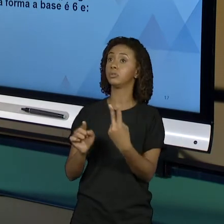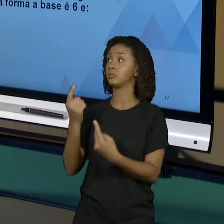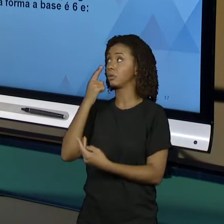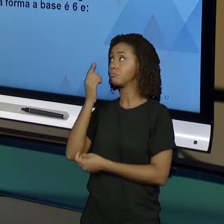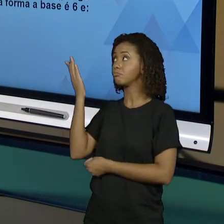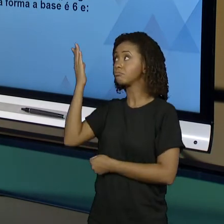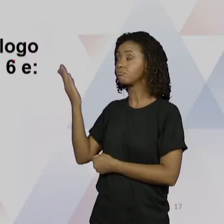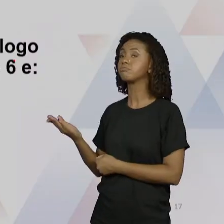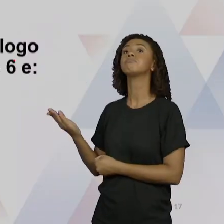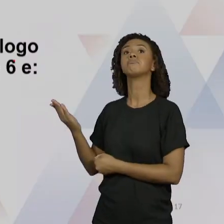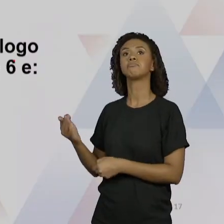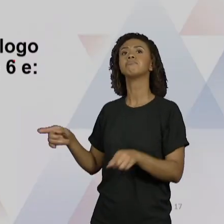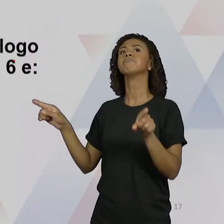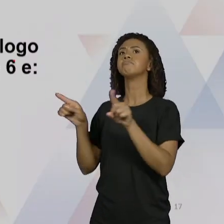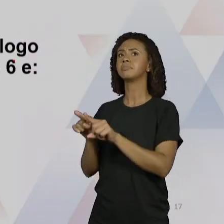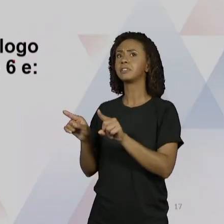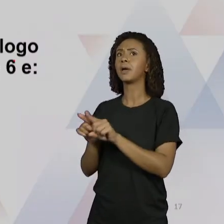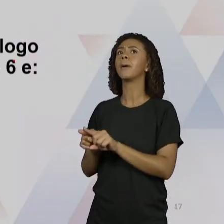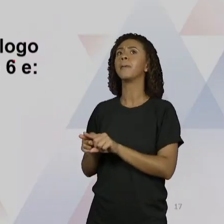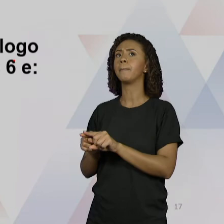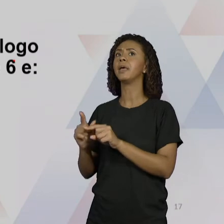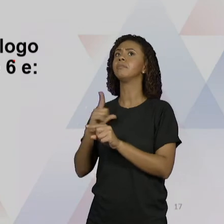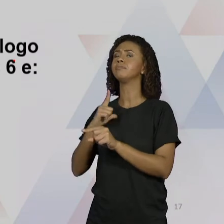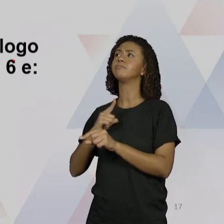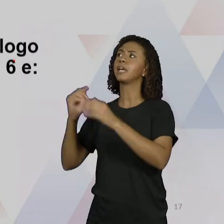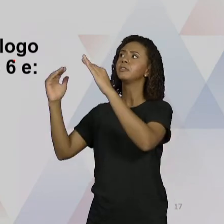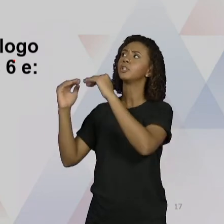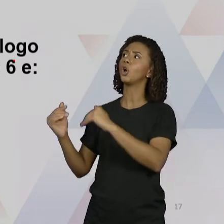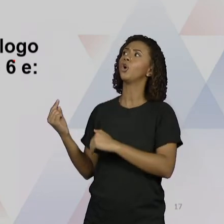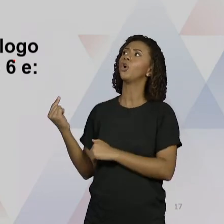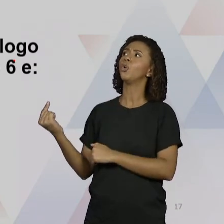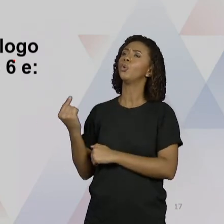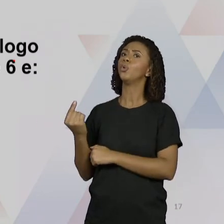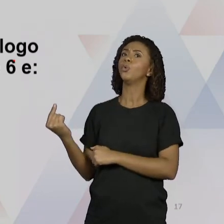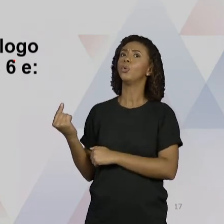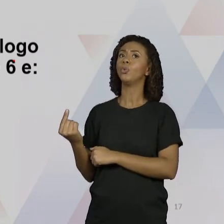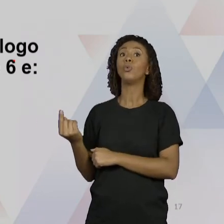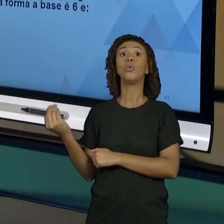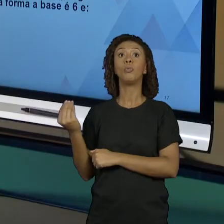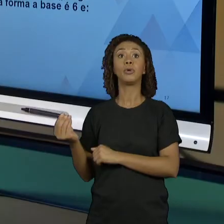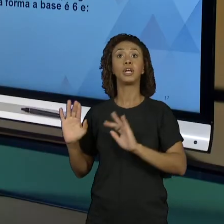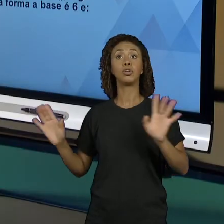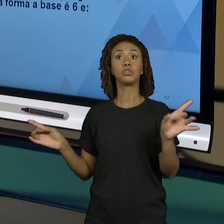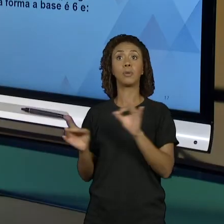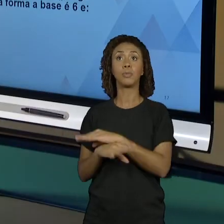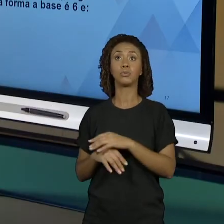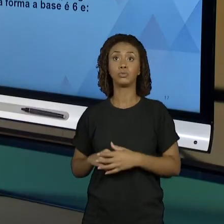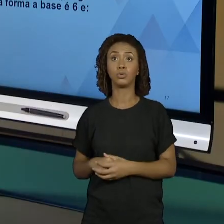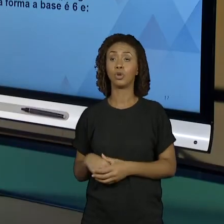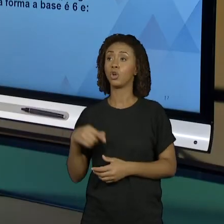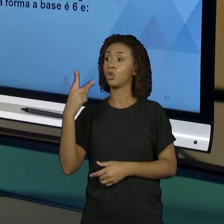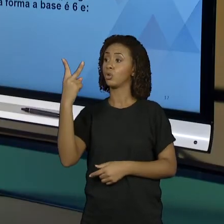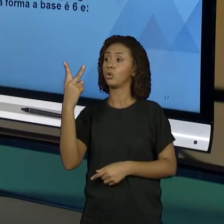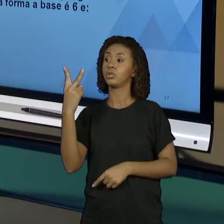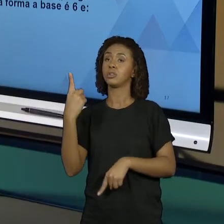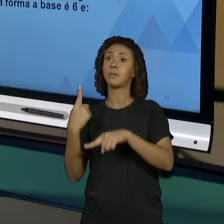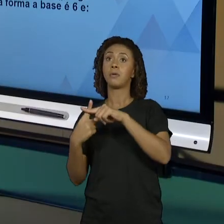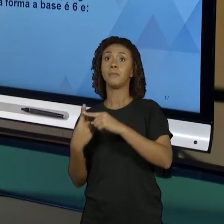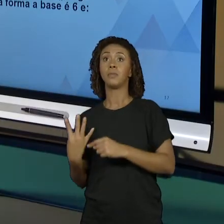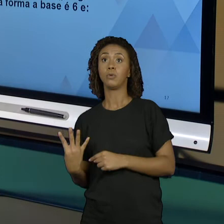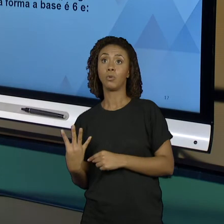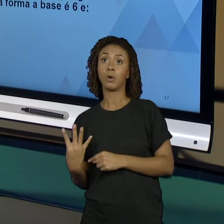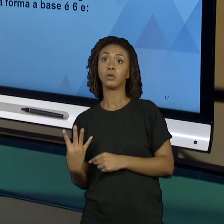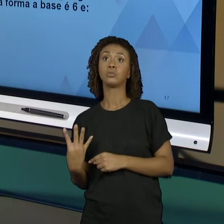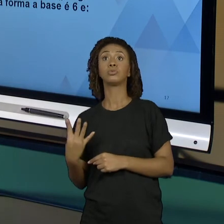ele tá dando também 1, 1 porque foi 1 pra cá olha 2 mais 4 deu 1 tá certo?